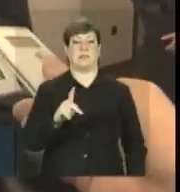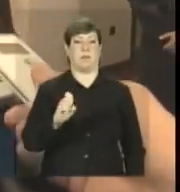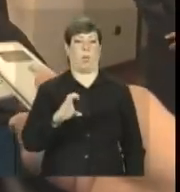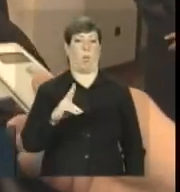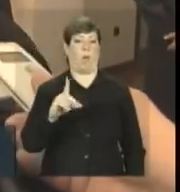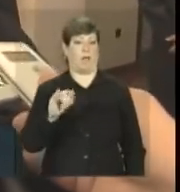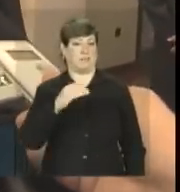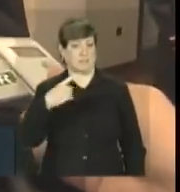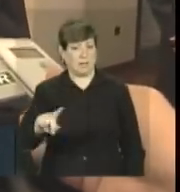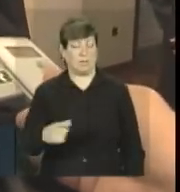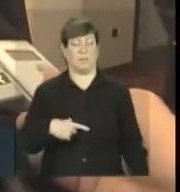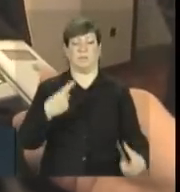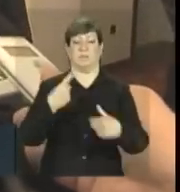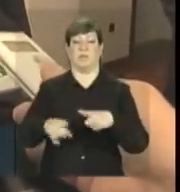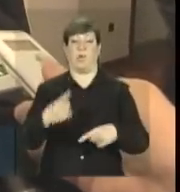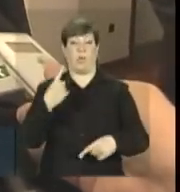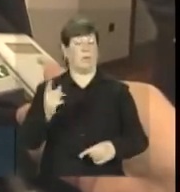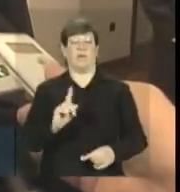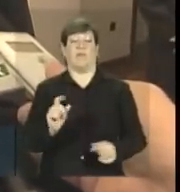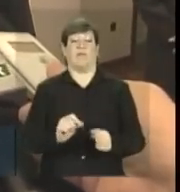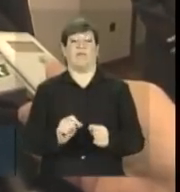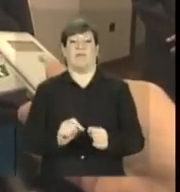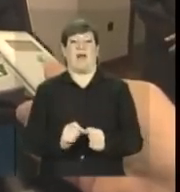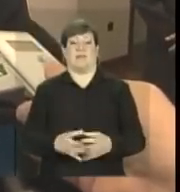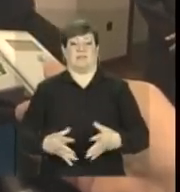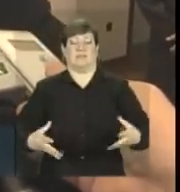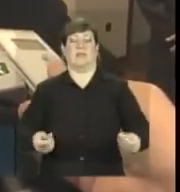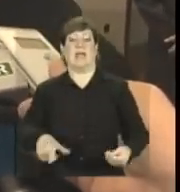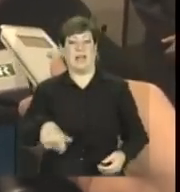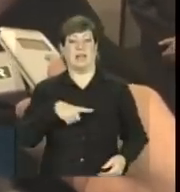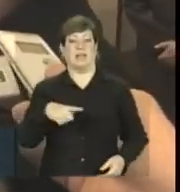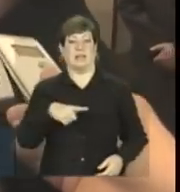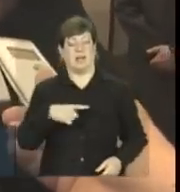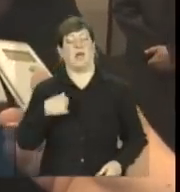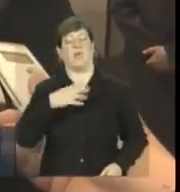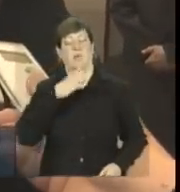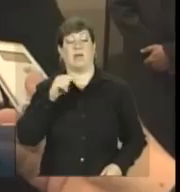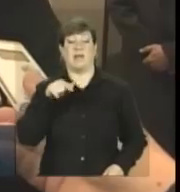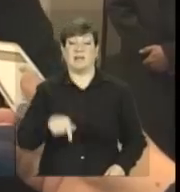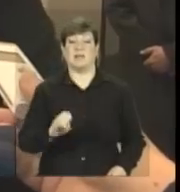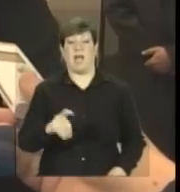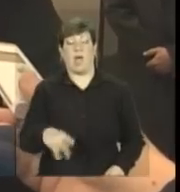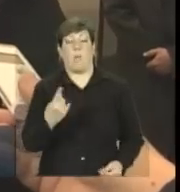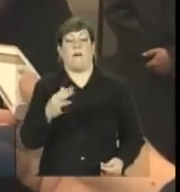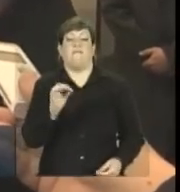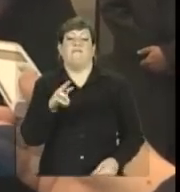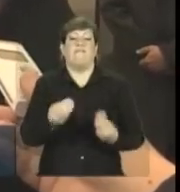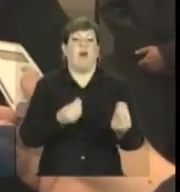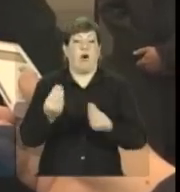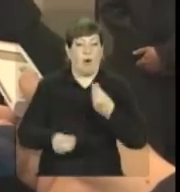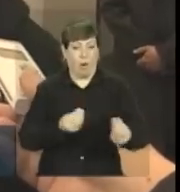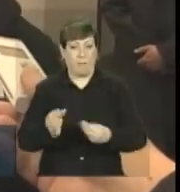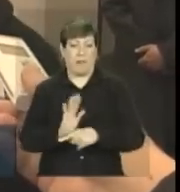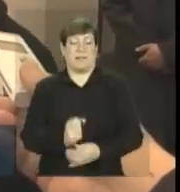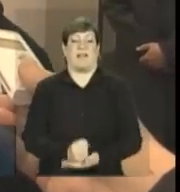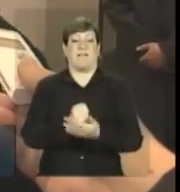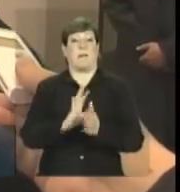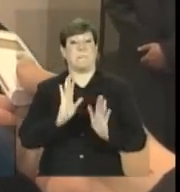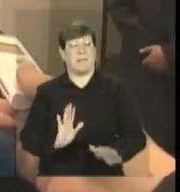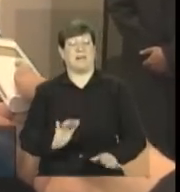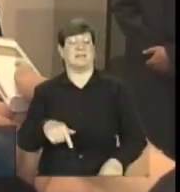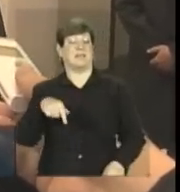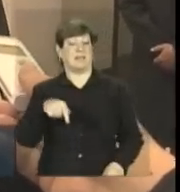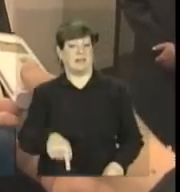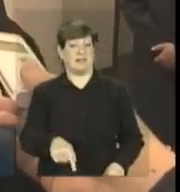Bolha, especulação. Não produz, ou seja, ela tem, eu reconheço que é um mecanismo de defesa, mas ele,